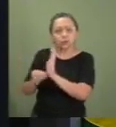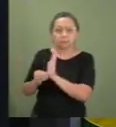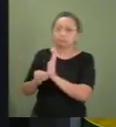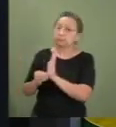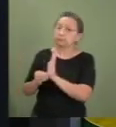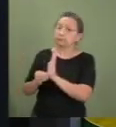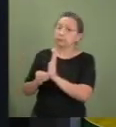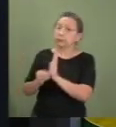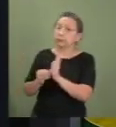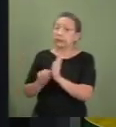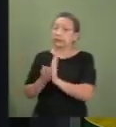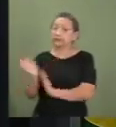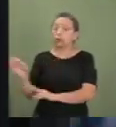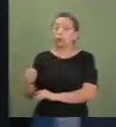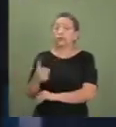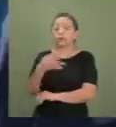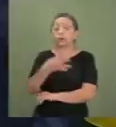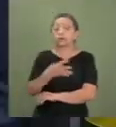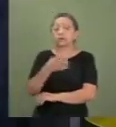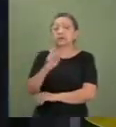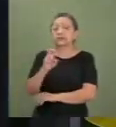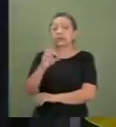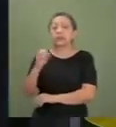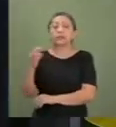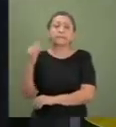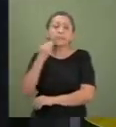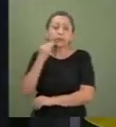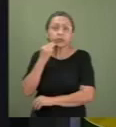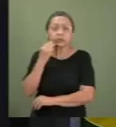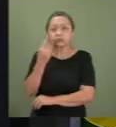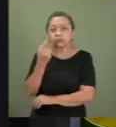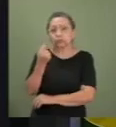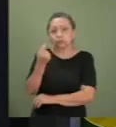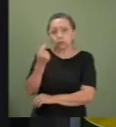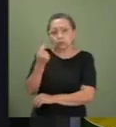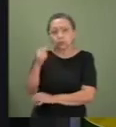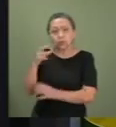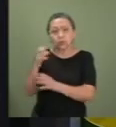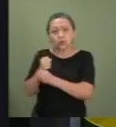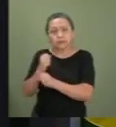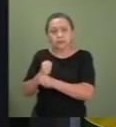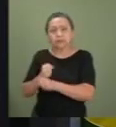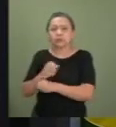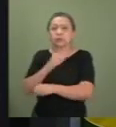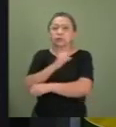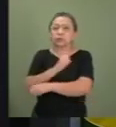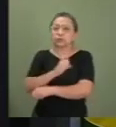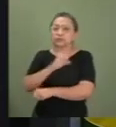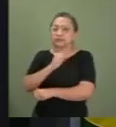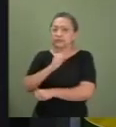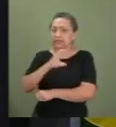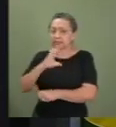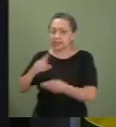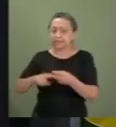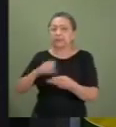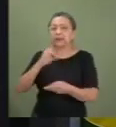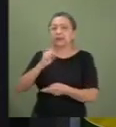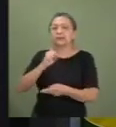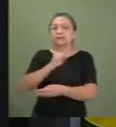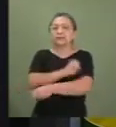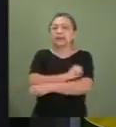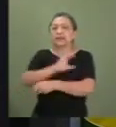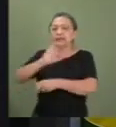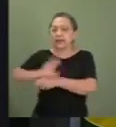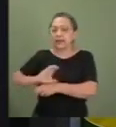de quase R 450 milhões do orçamento do SESC e do SENAC para a Agência